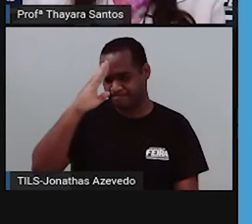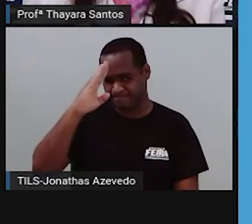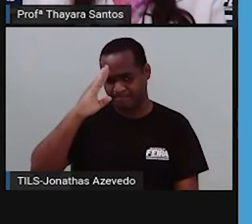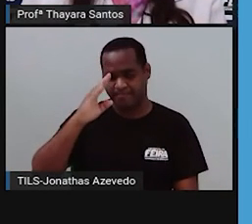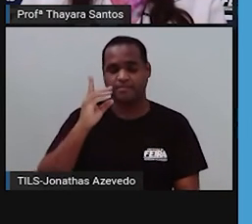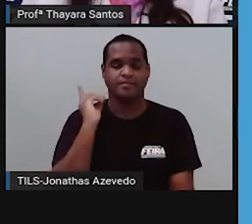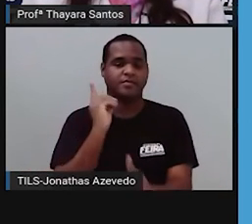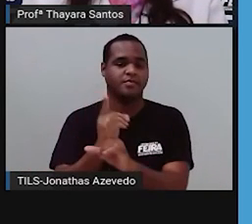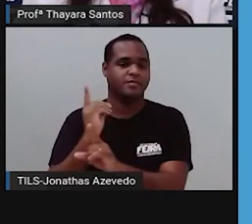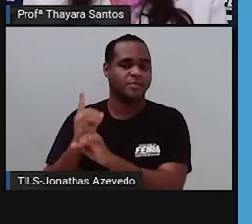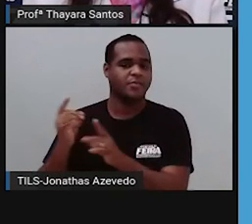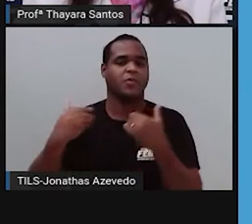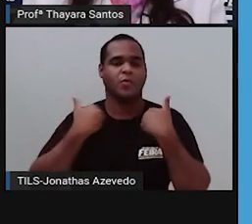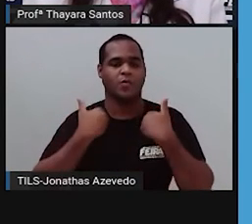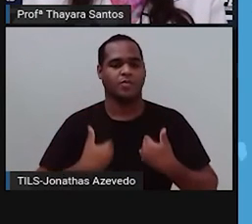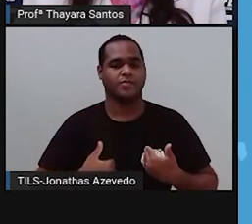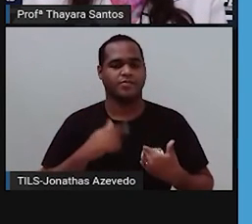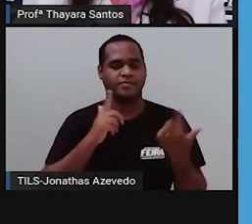encontrados no nosso corpo.